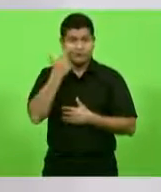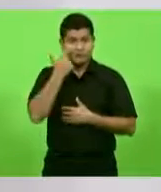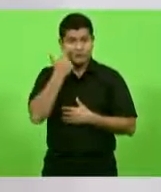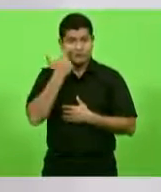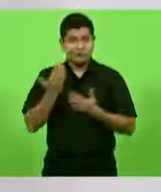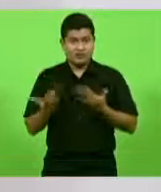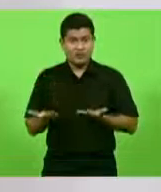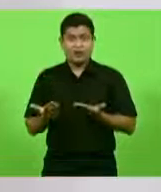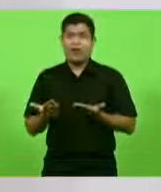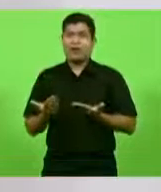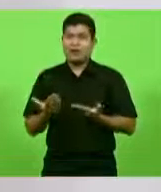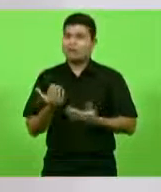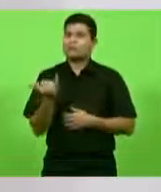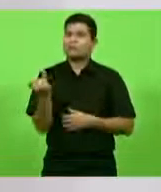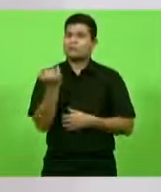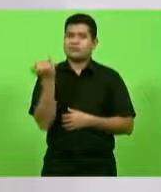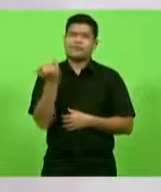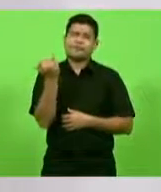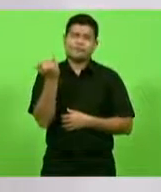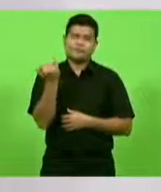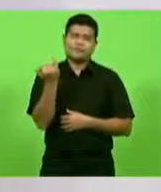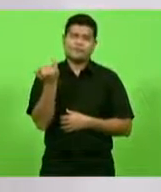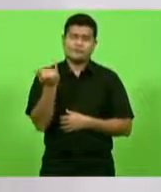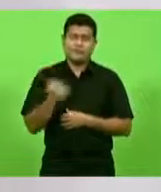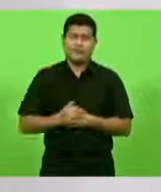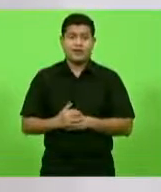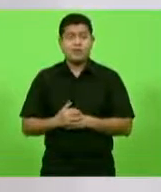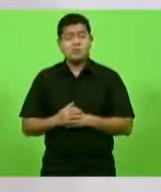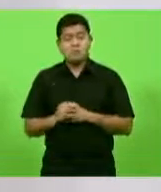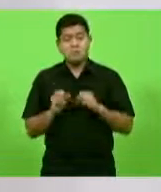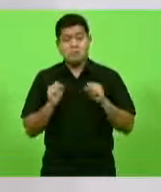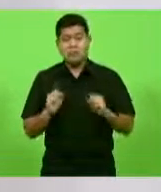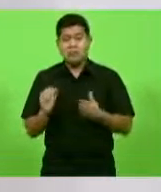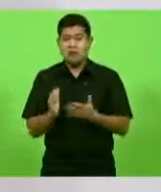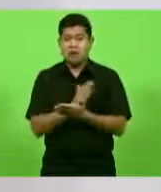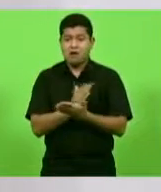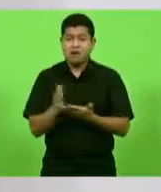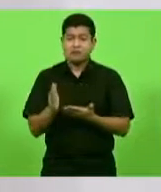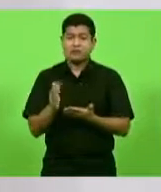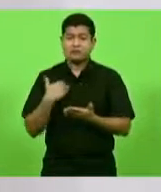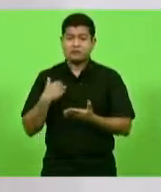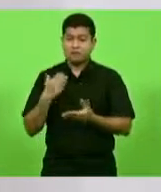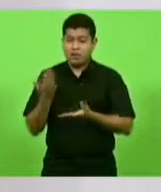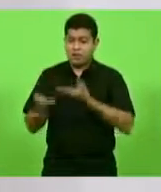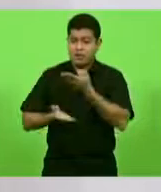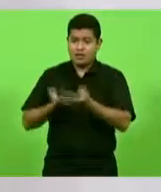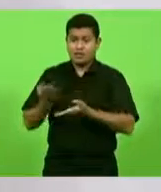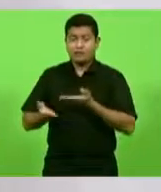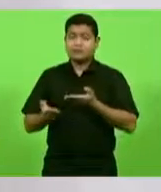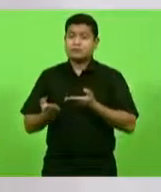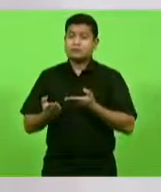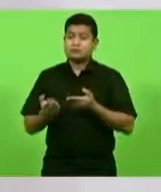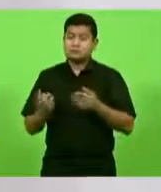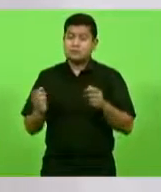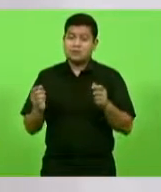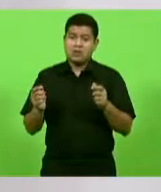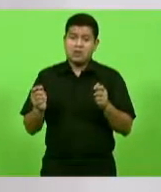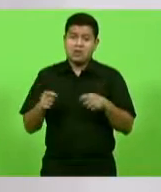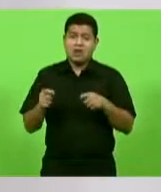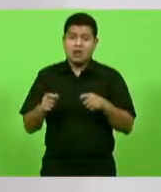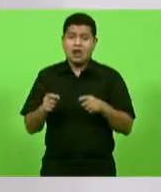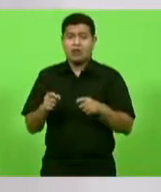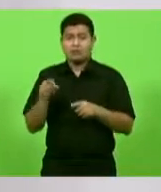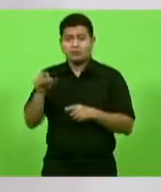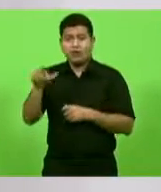representa. Talvez, alguns desses atendimentos até pudessem ocorrer lá,